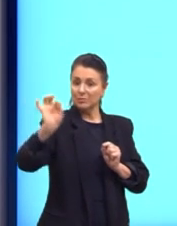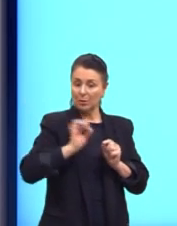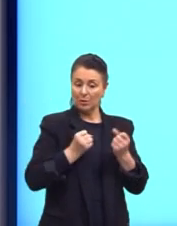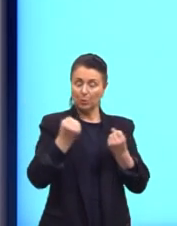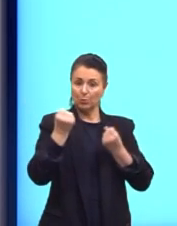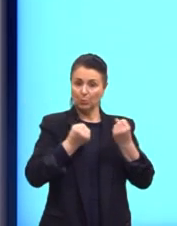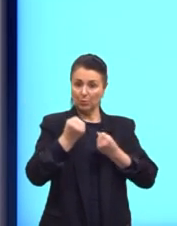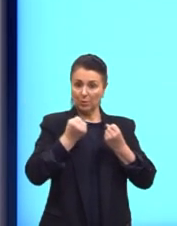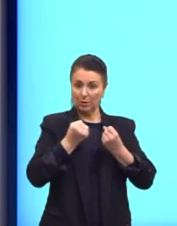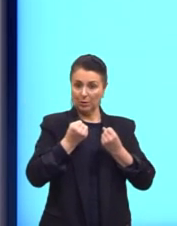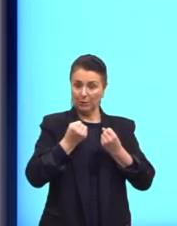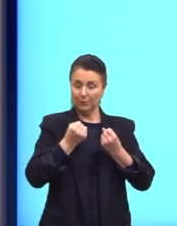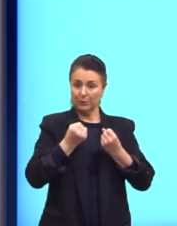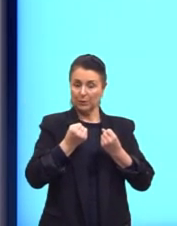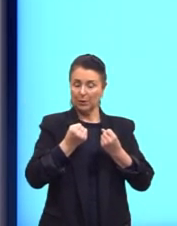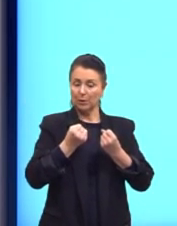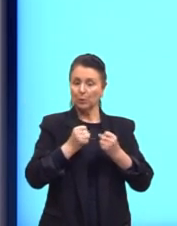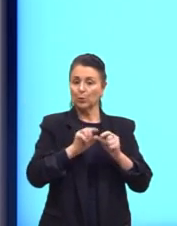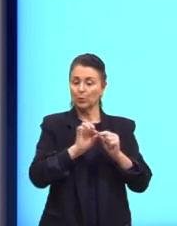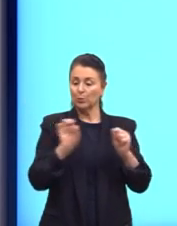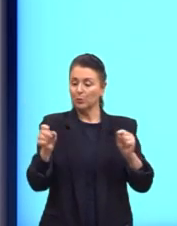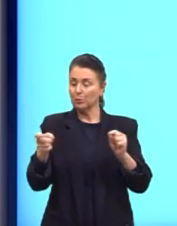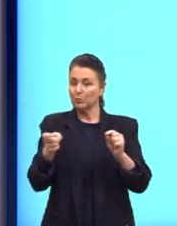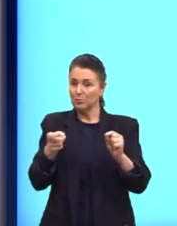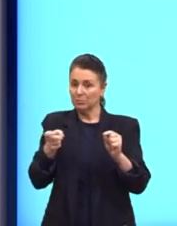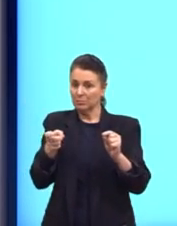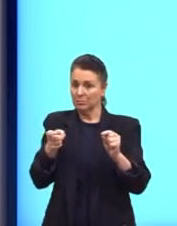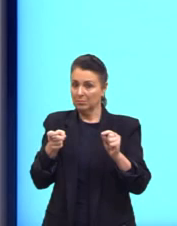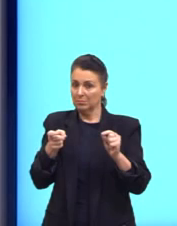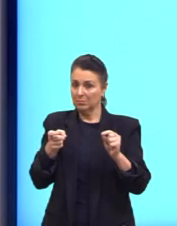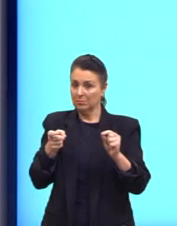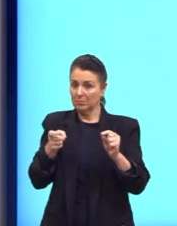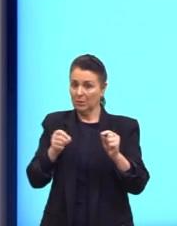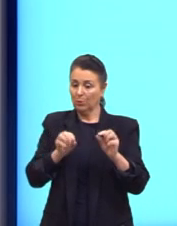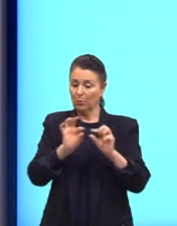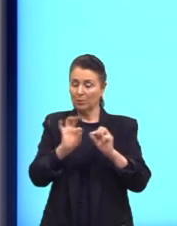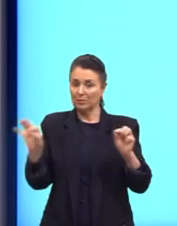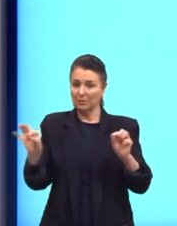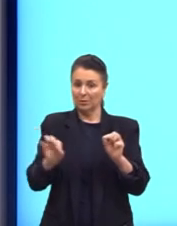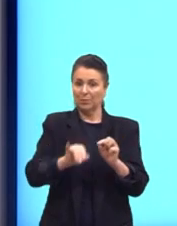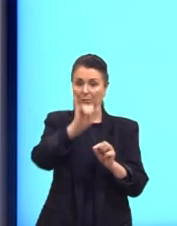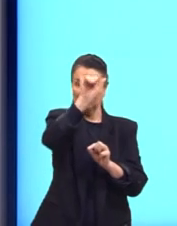automóvel é indicada no eixo X, o nosso eixo horizontal.